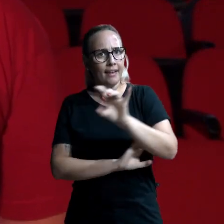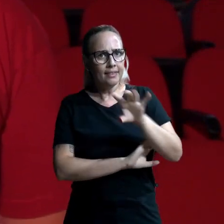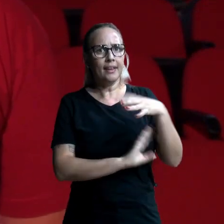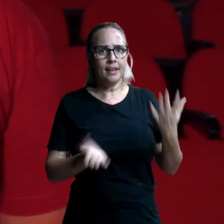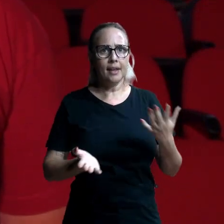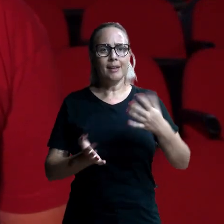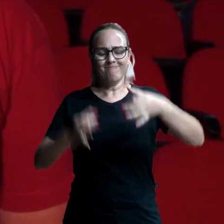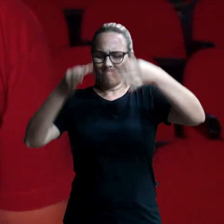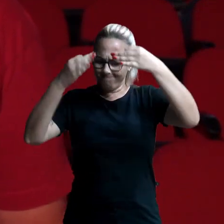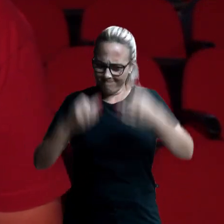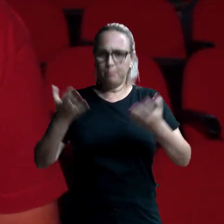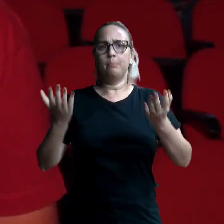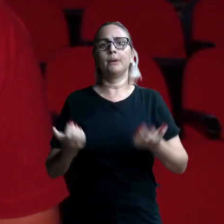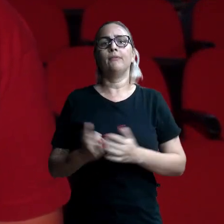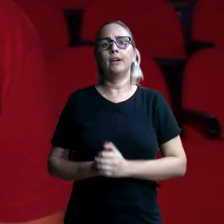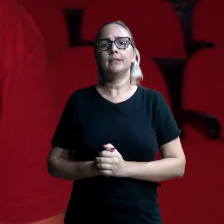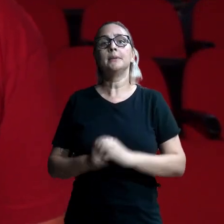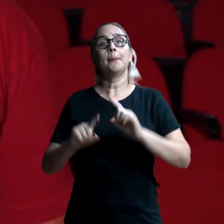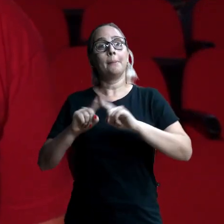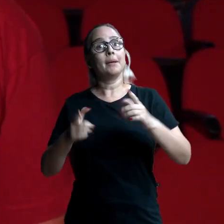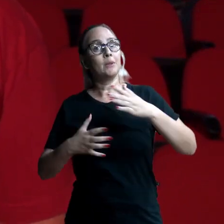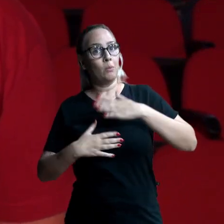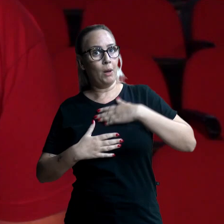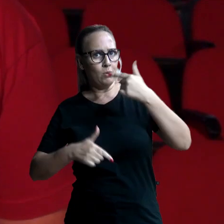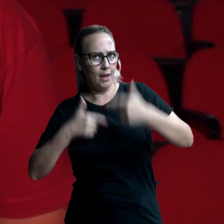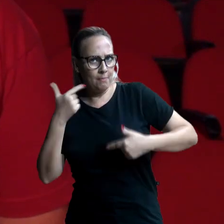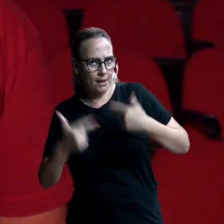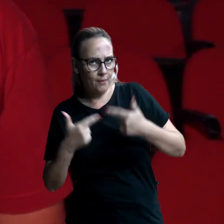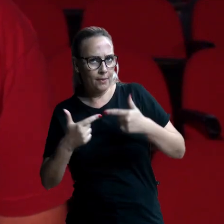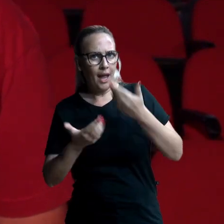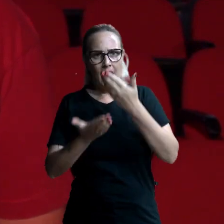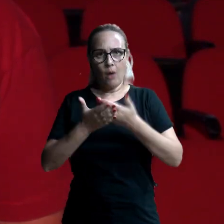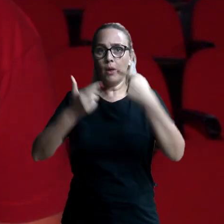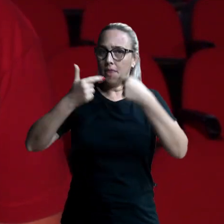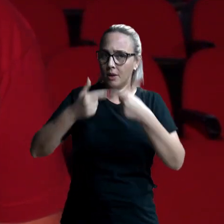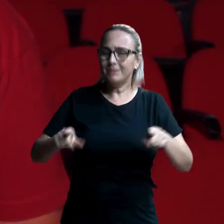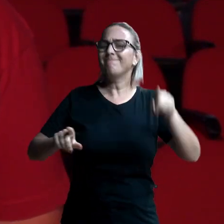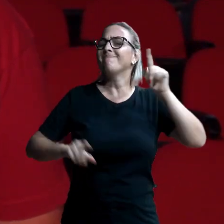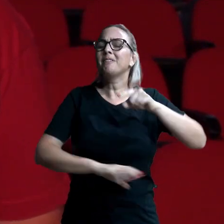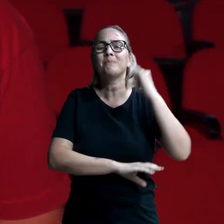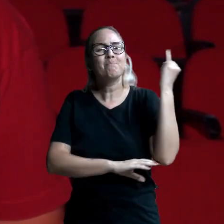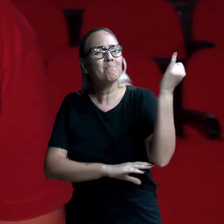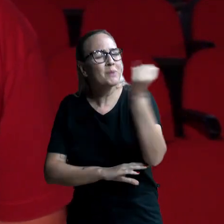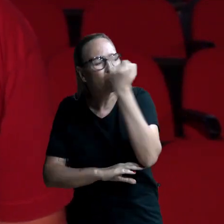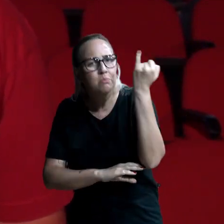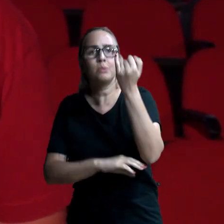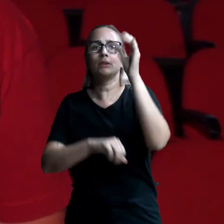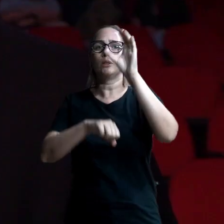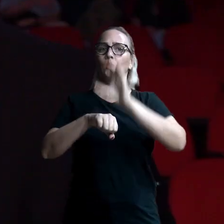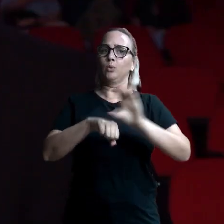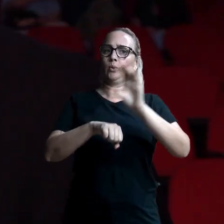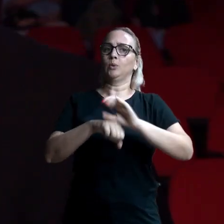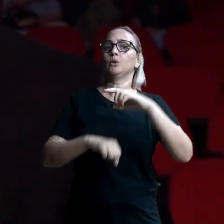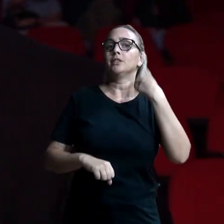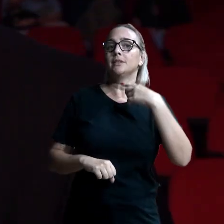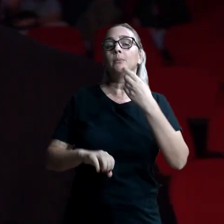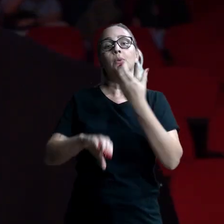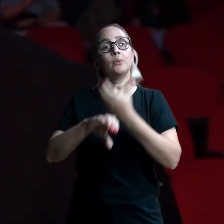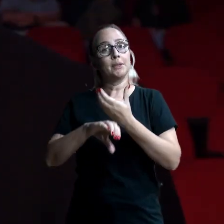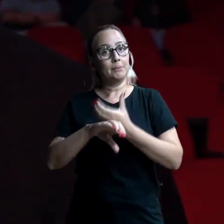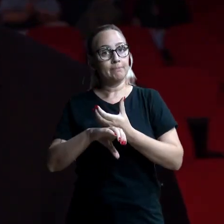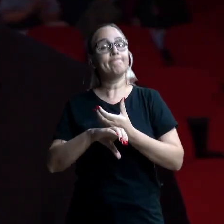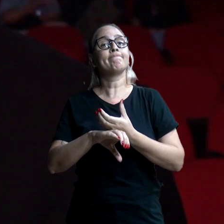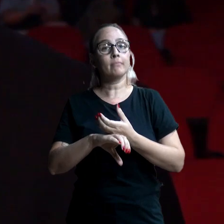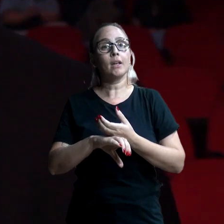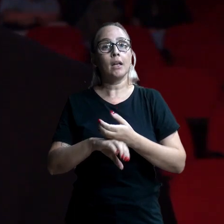objetivos de conhecimento na área do direito, das leis, para cada vez me aperfeiçoar mais no meu meio de trabalho. A aula inaugural é